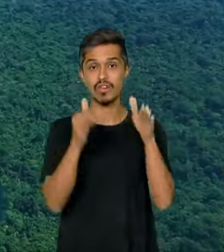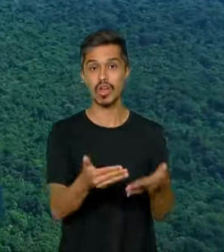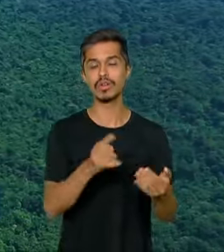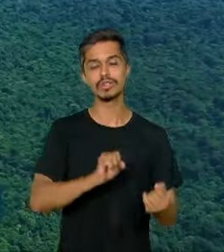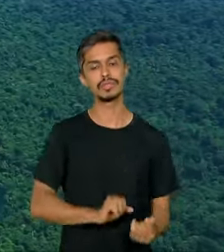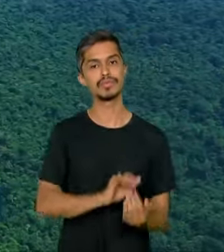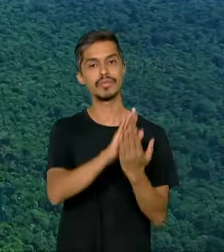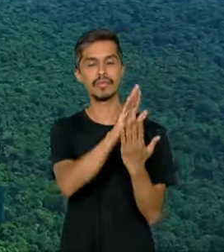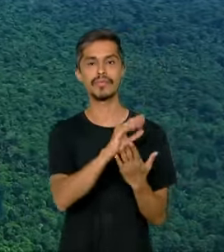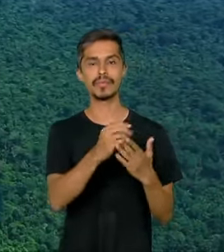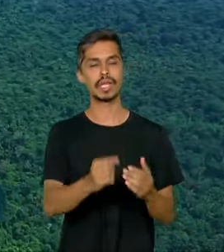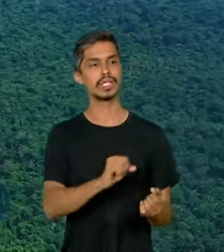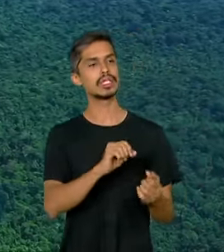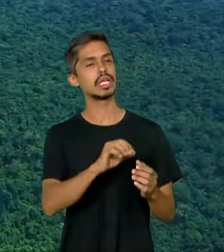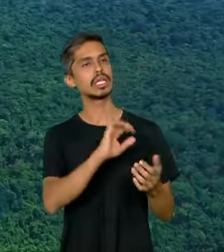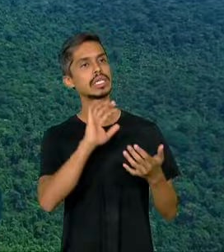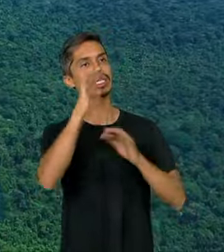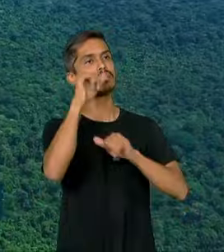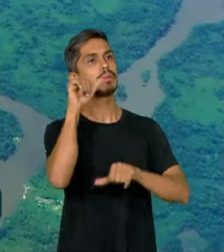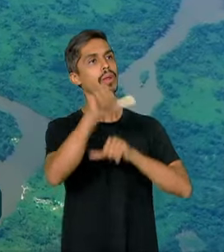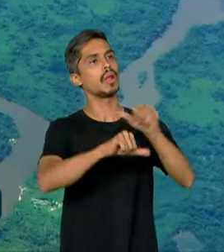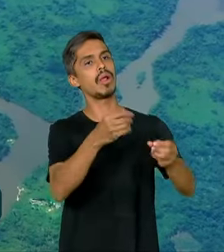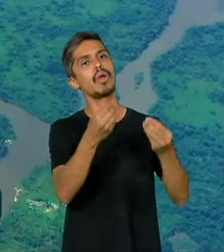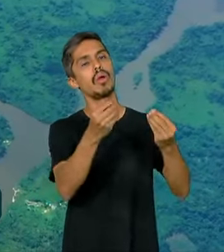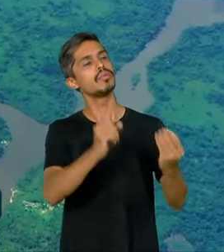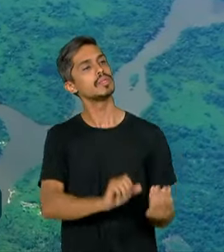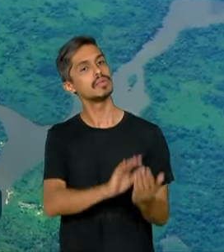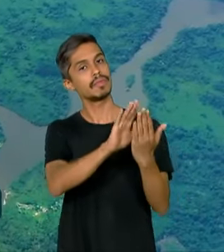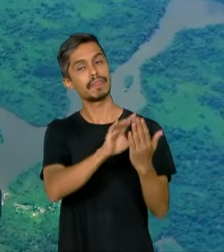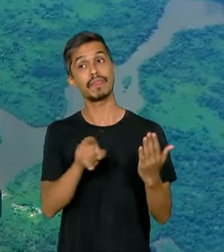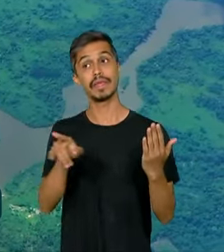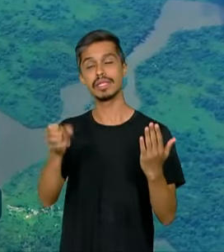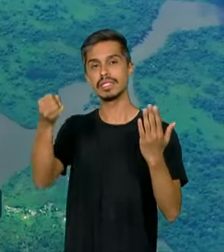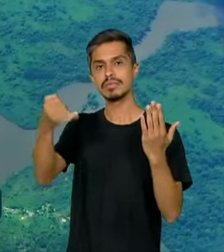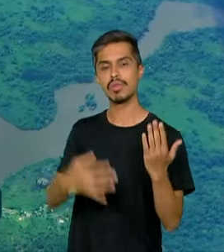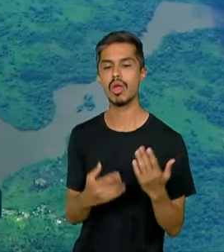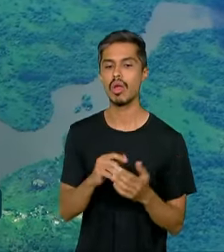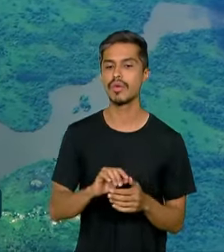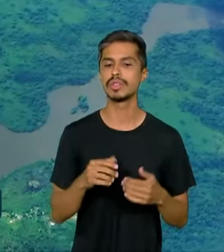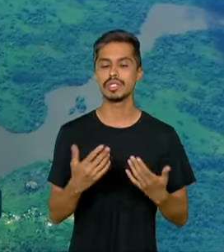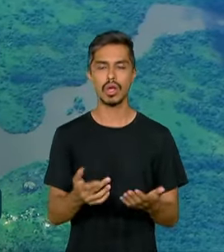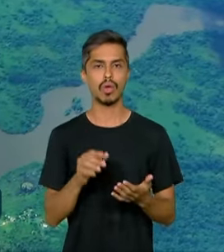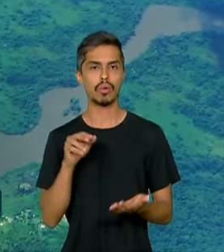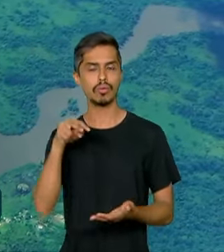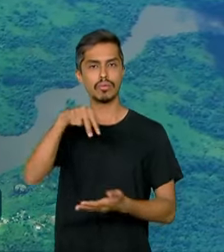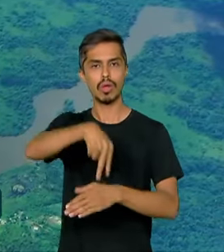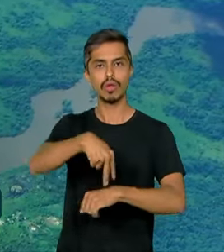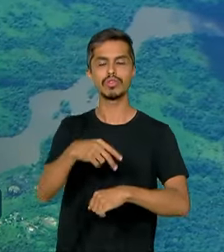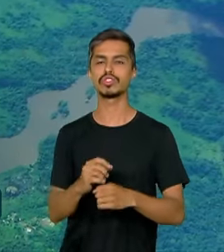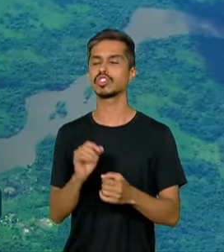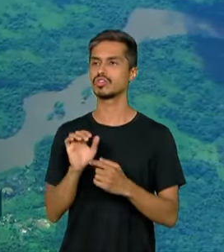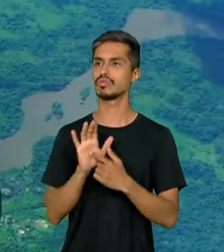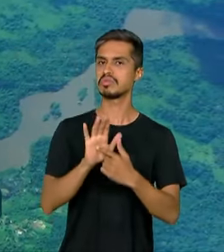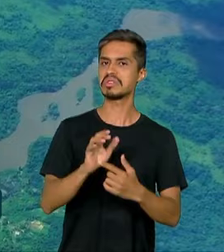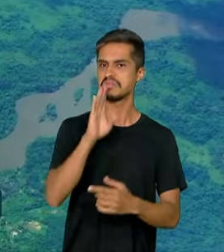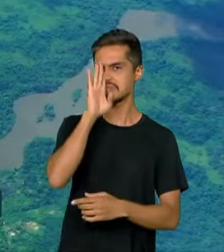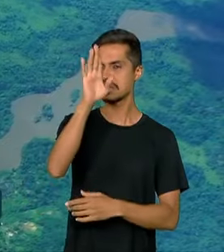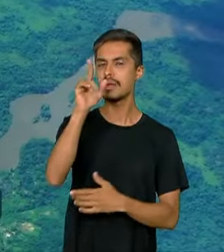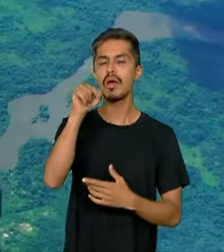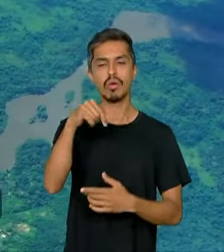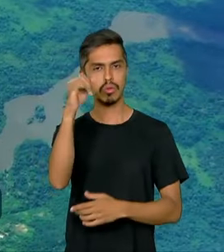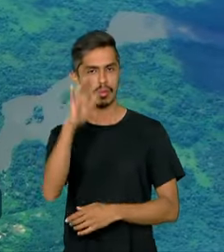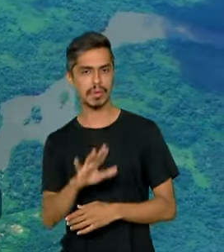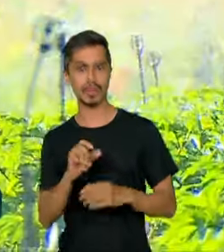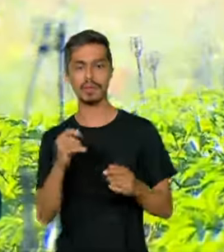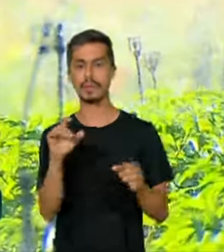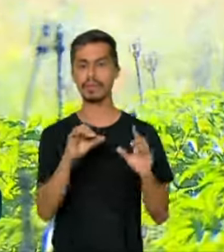enfrentamento das mudanças climáticas. Ele enfatizou a posição de destaque do Brasil em relação à emissão